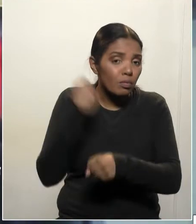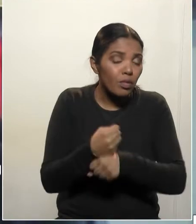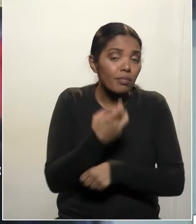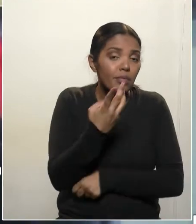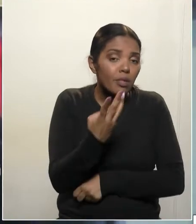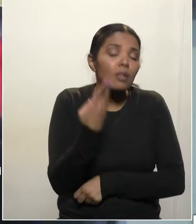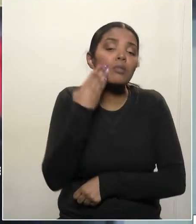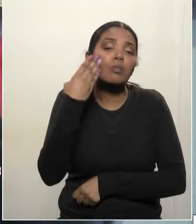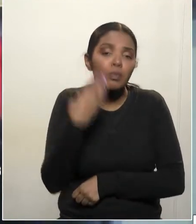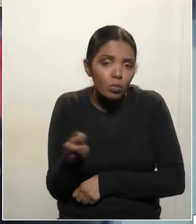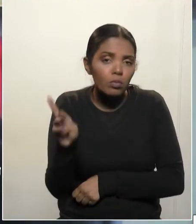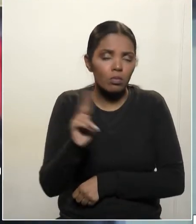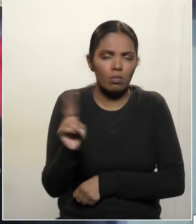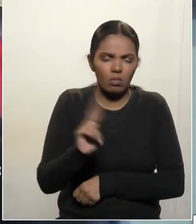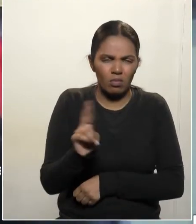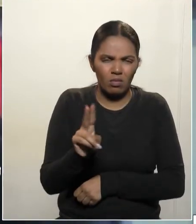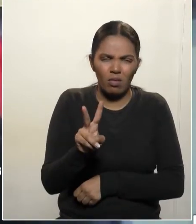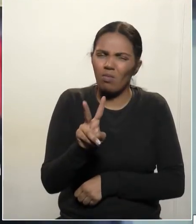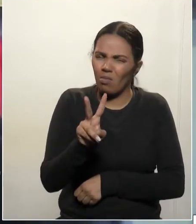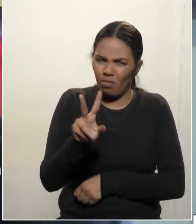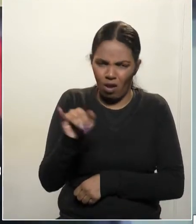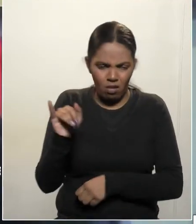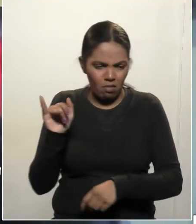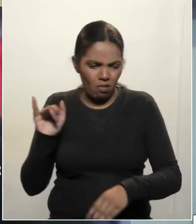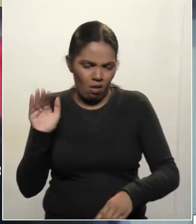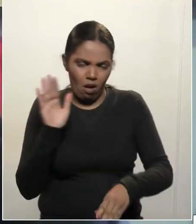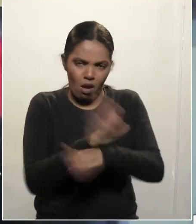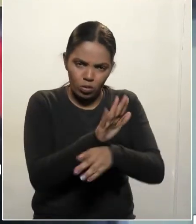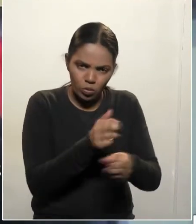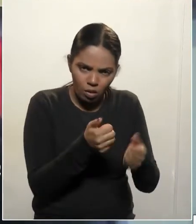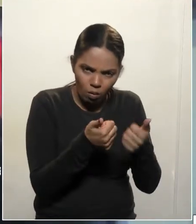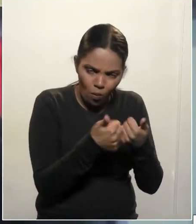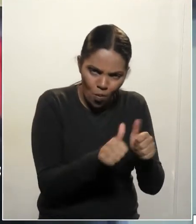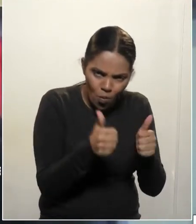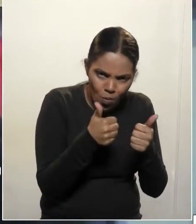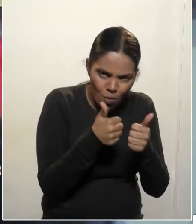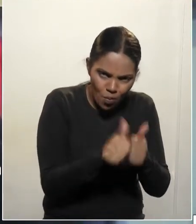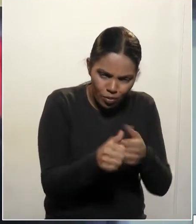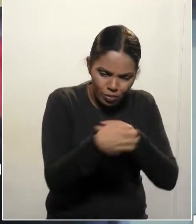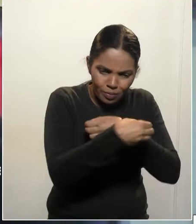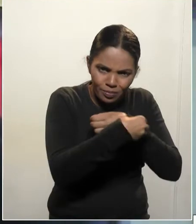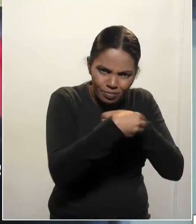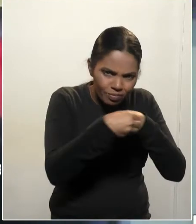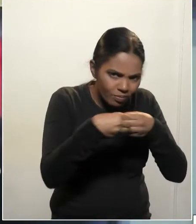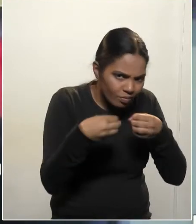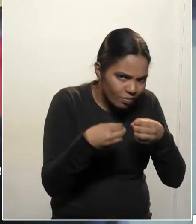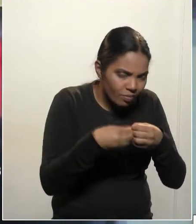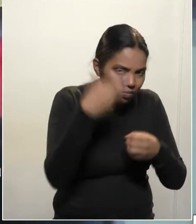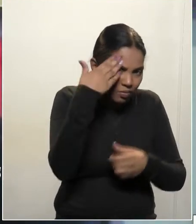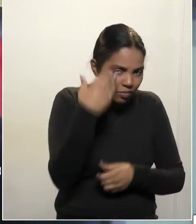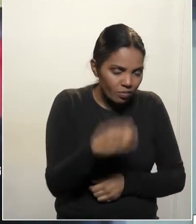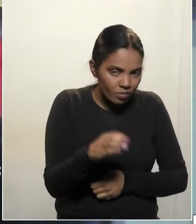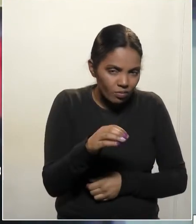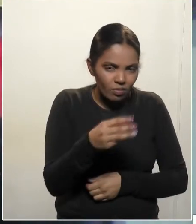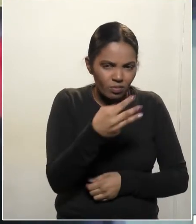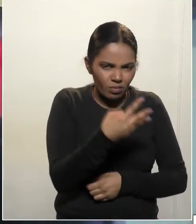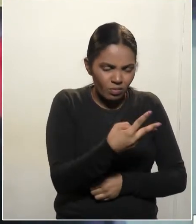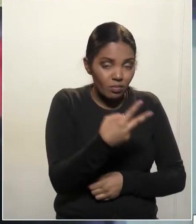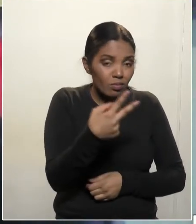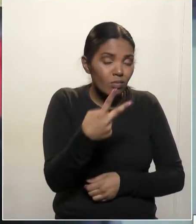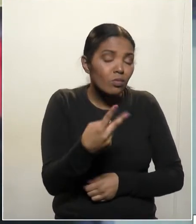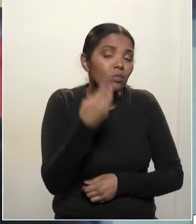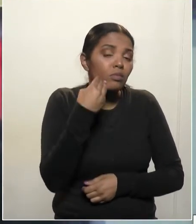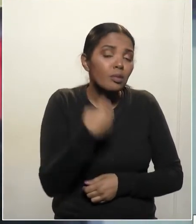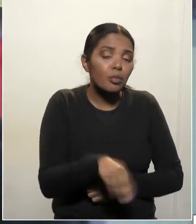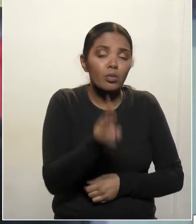contrapartida ao transporte coletivo intermunicipal, o transporte coletivo da região portuguesa, de R$ 32 milhões,